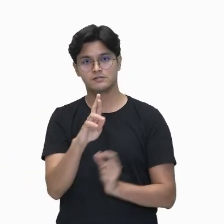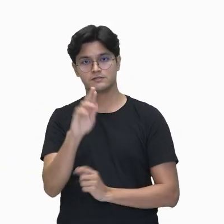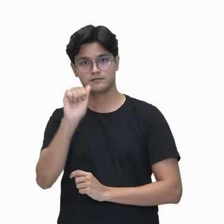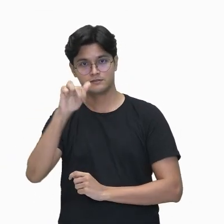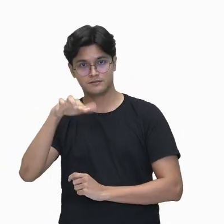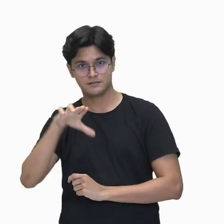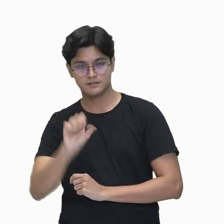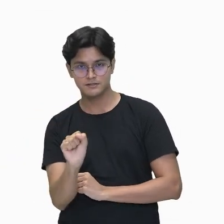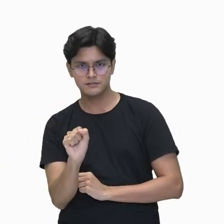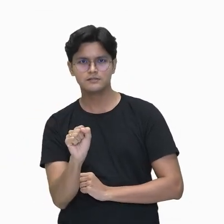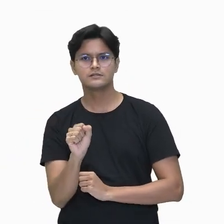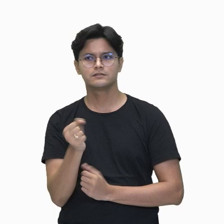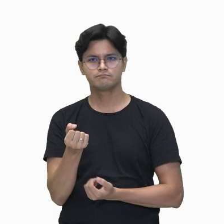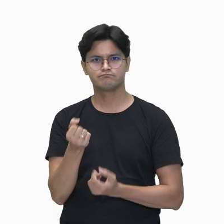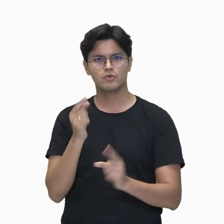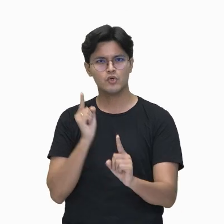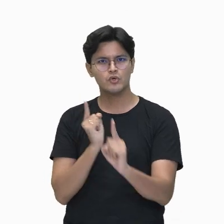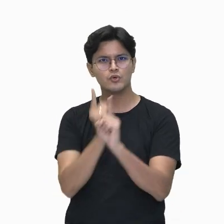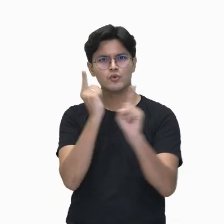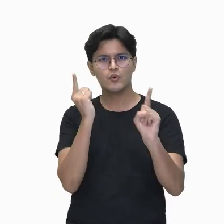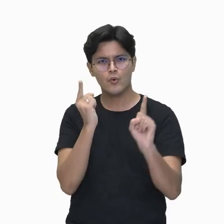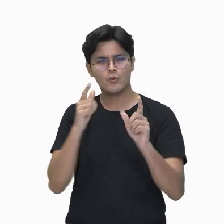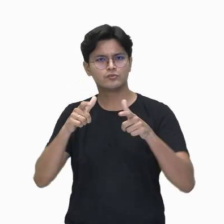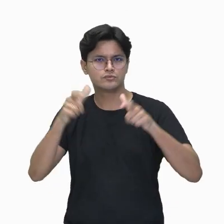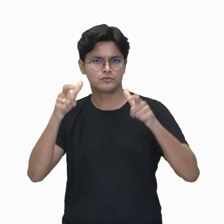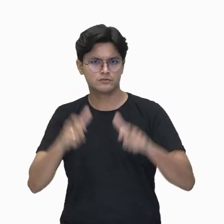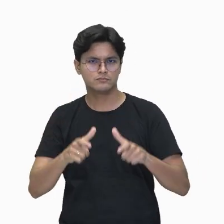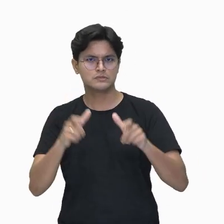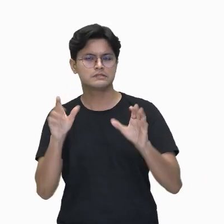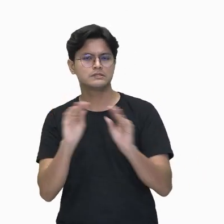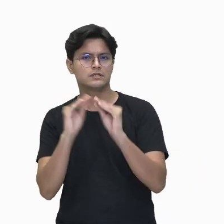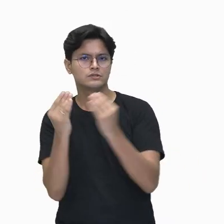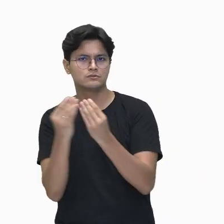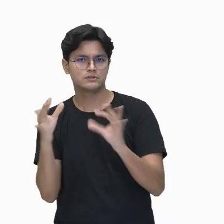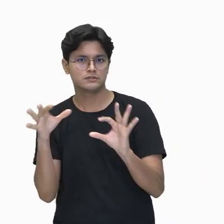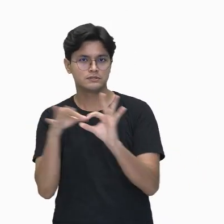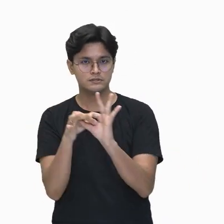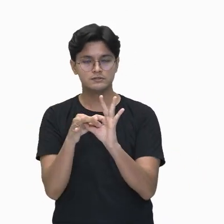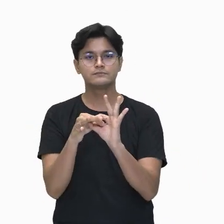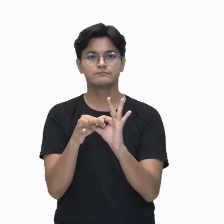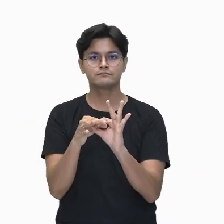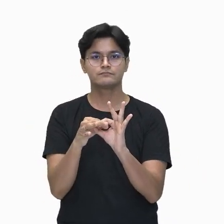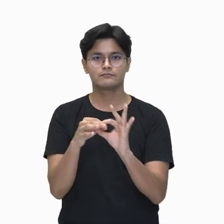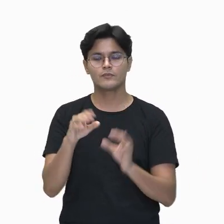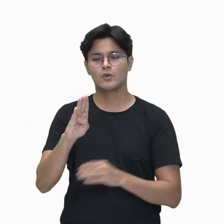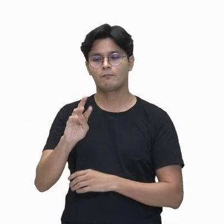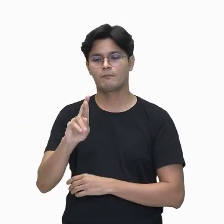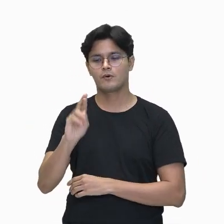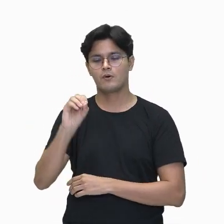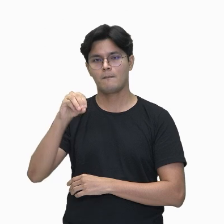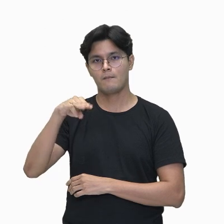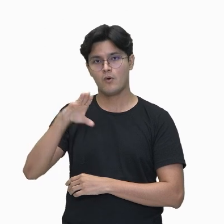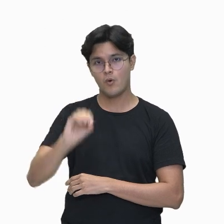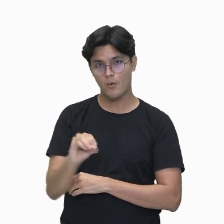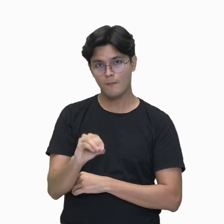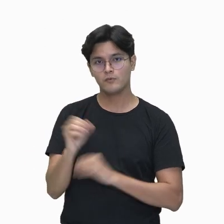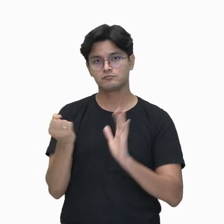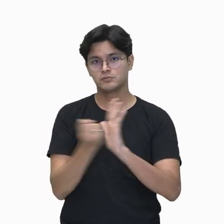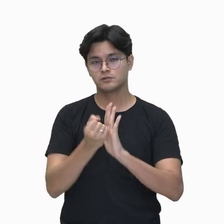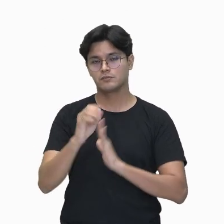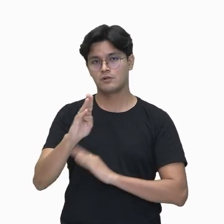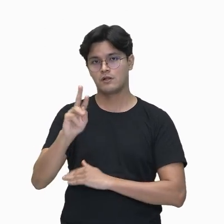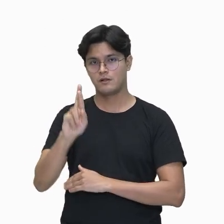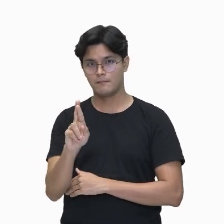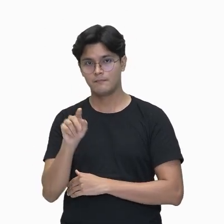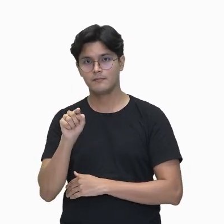Identifico a posição dos meus ligantes ali, que no caso é o bromo, eles estão na posição 1